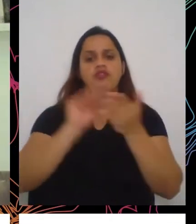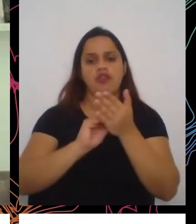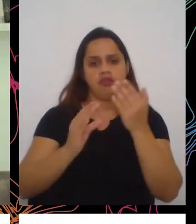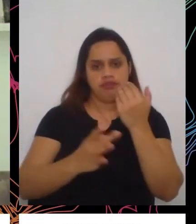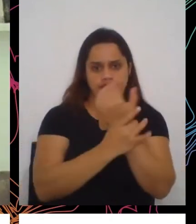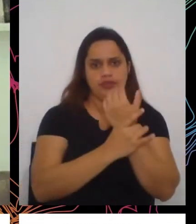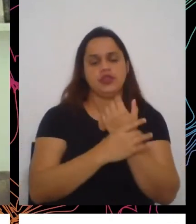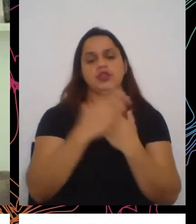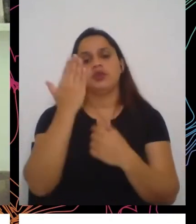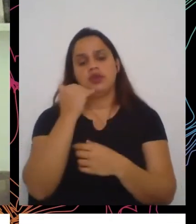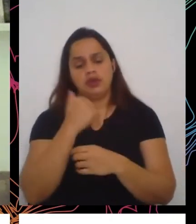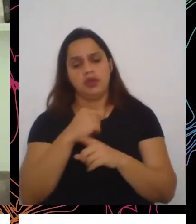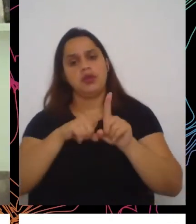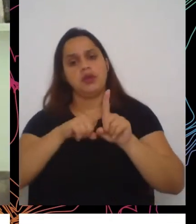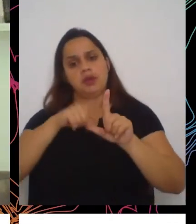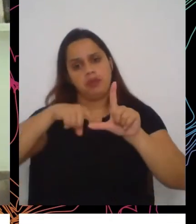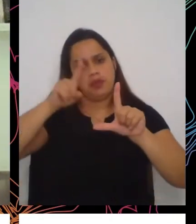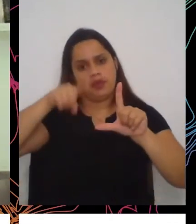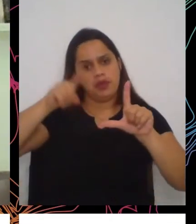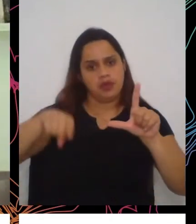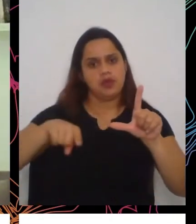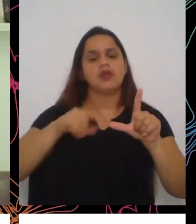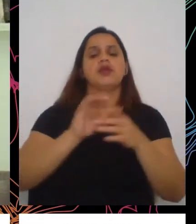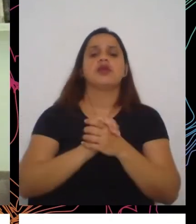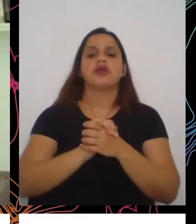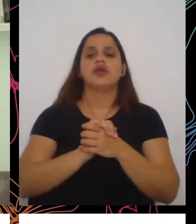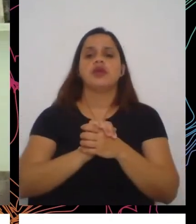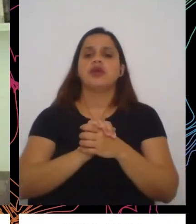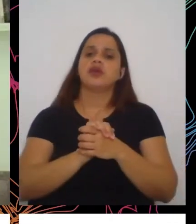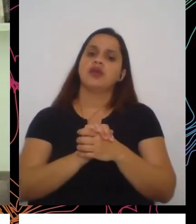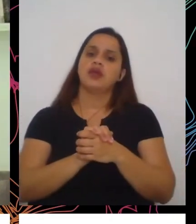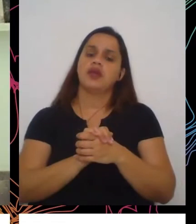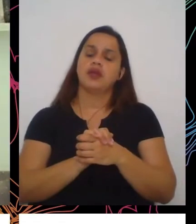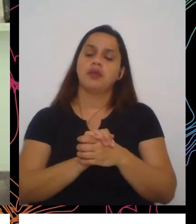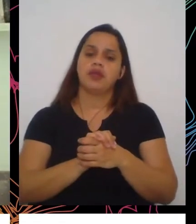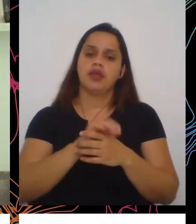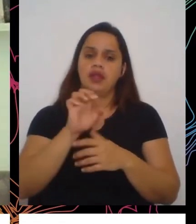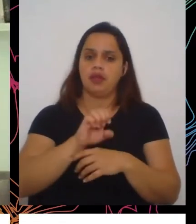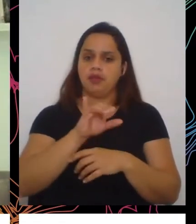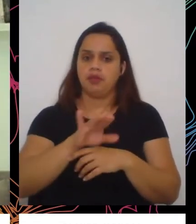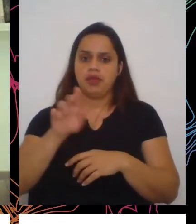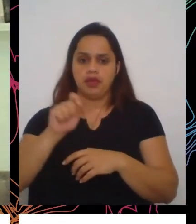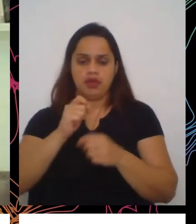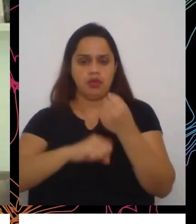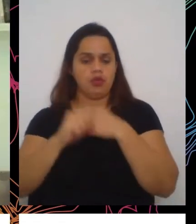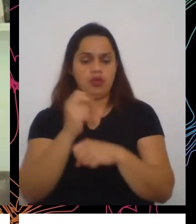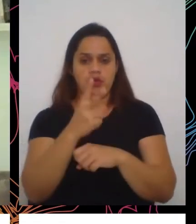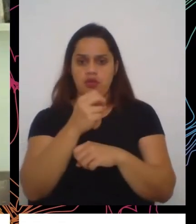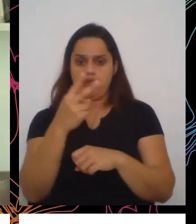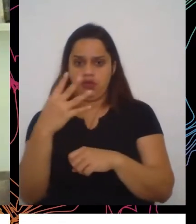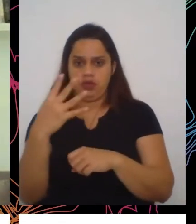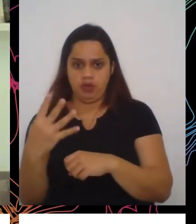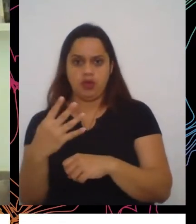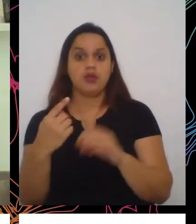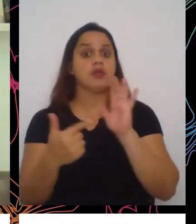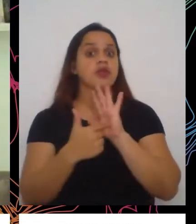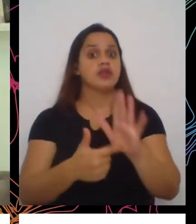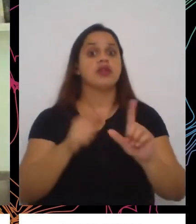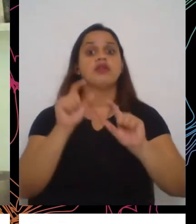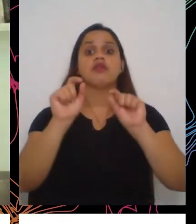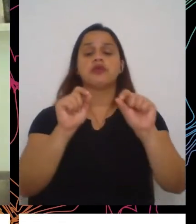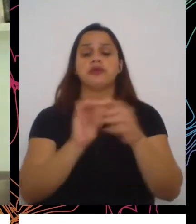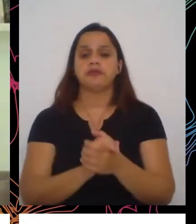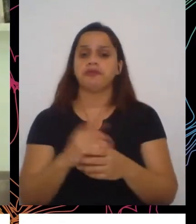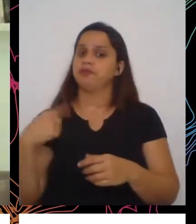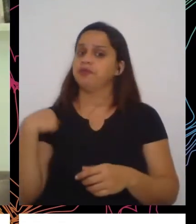medidos pela EBIA, pela Escala Brasileira de Insegurança Alimentar, de 2004, mostravam que nós tínhamos